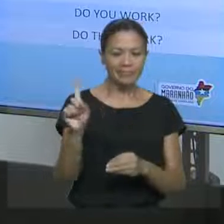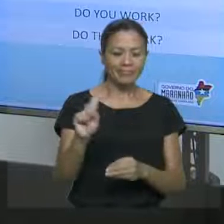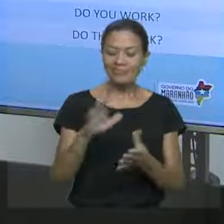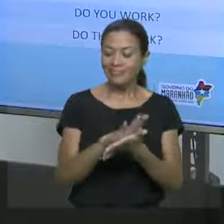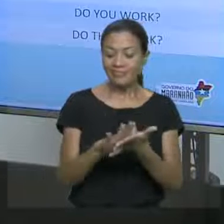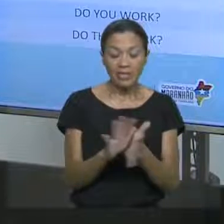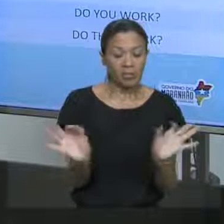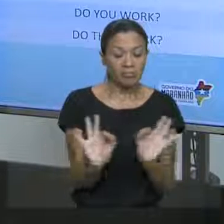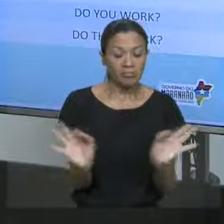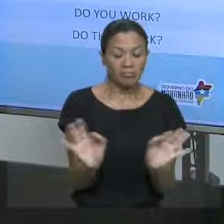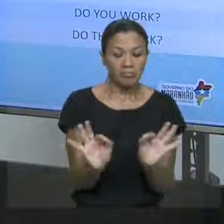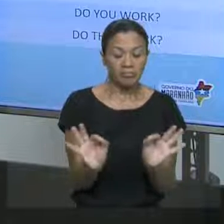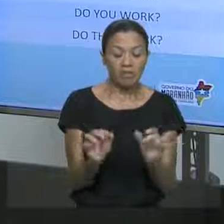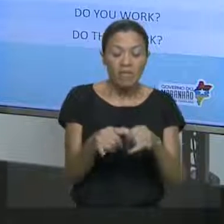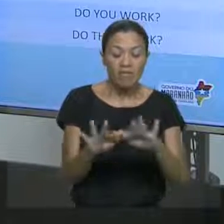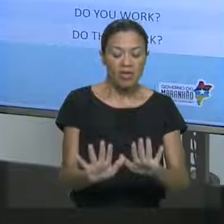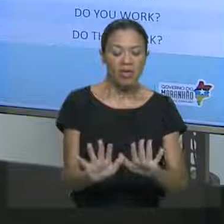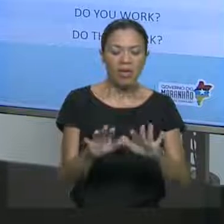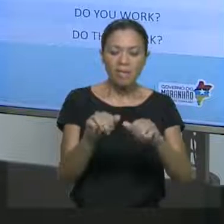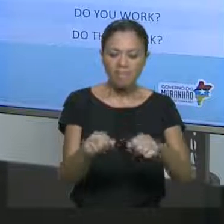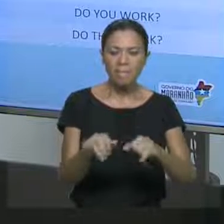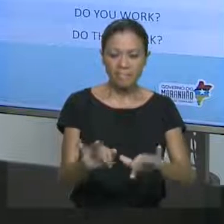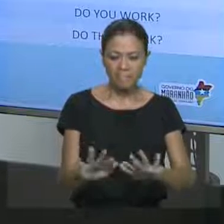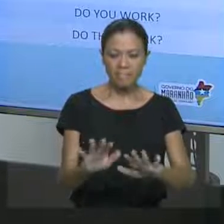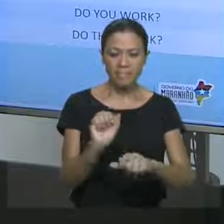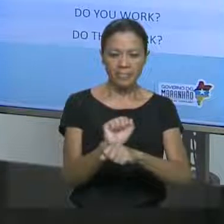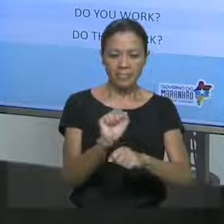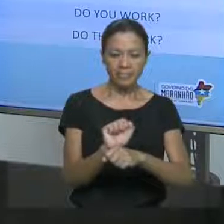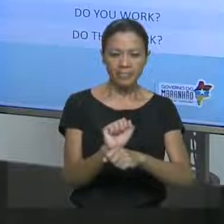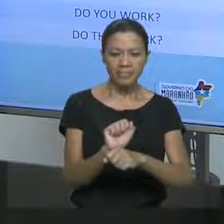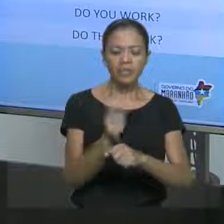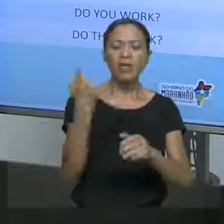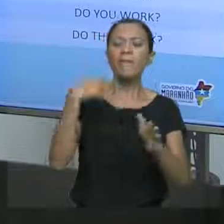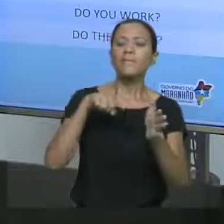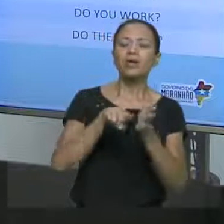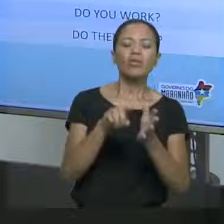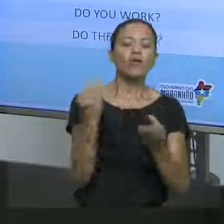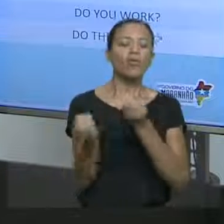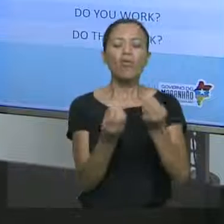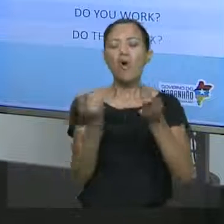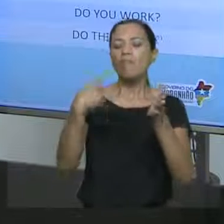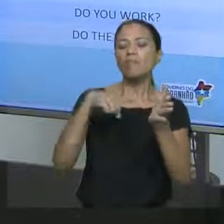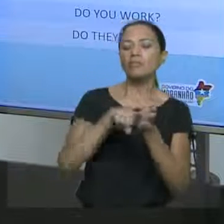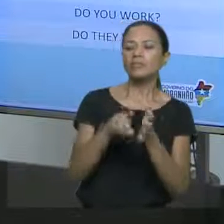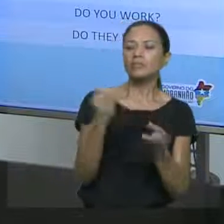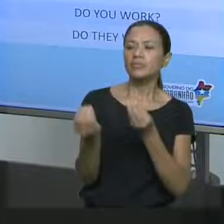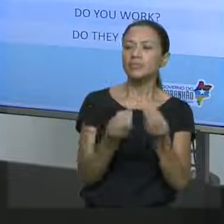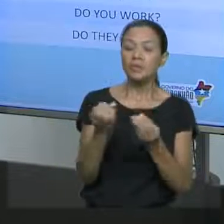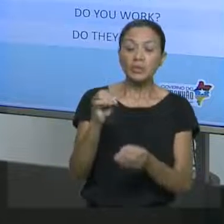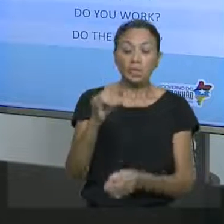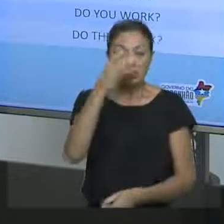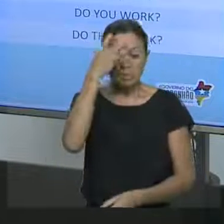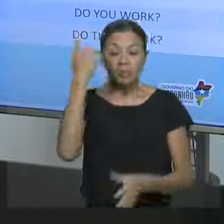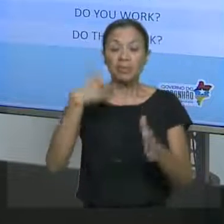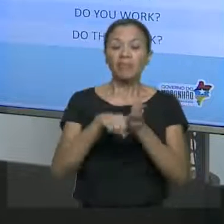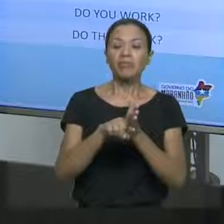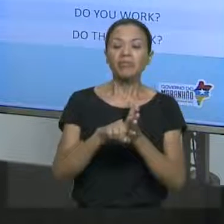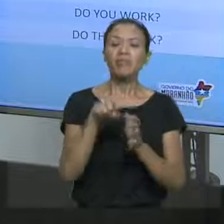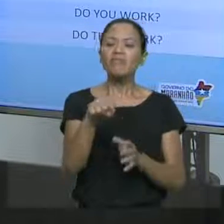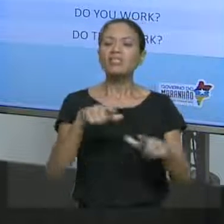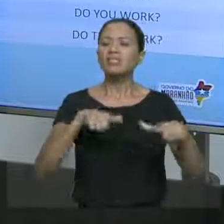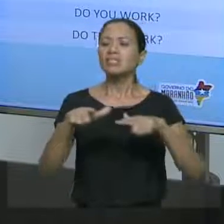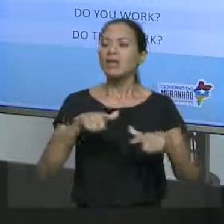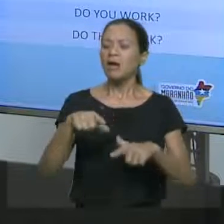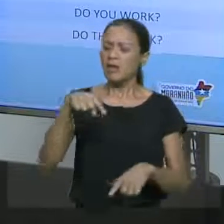permanece ali, ó, intacto, ok? Interrogativa, como é a pessoa faz a pergunta, né? Por exemplo, se alguém me perguntar, do you work here, você